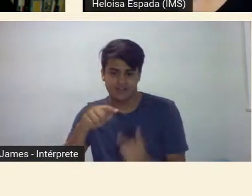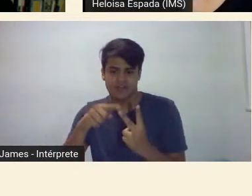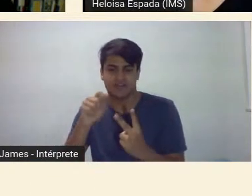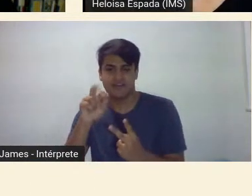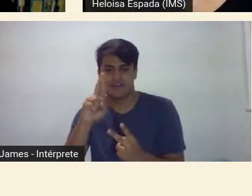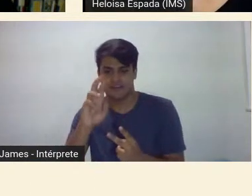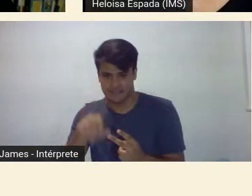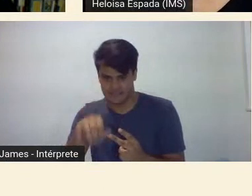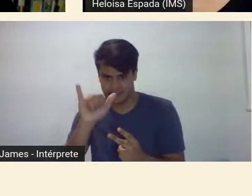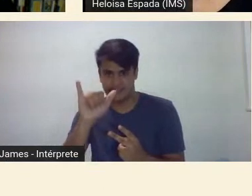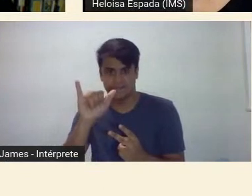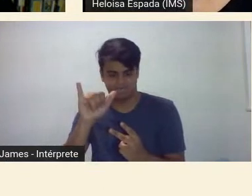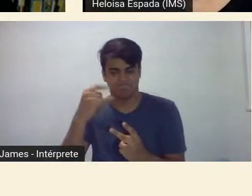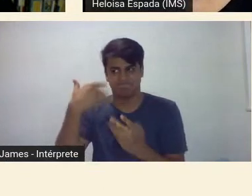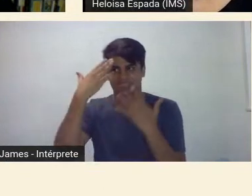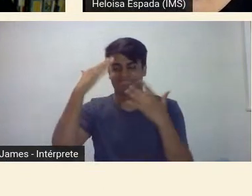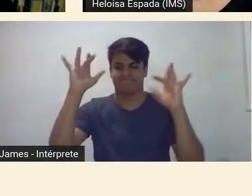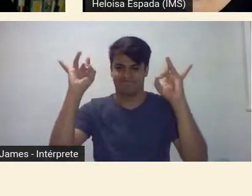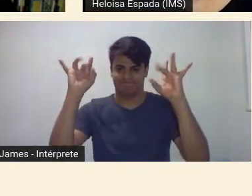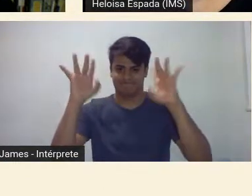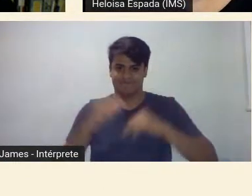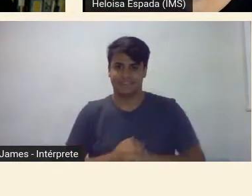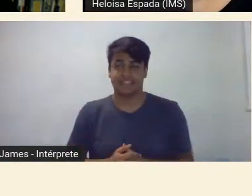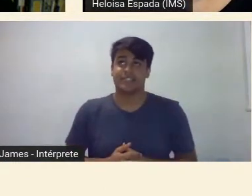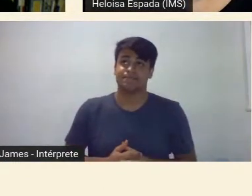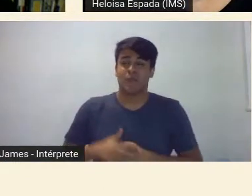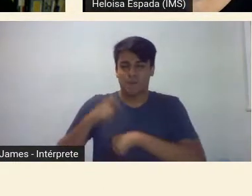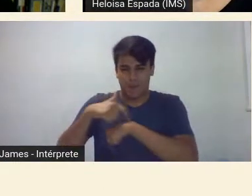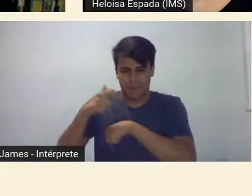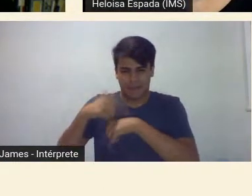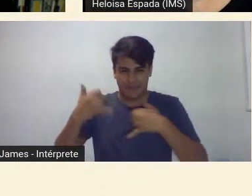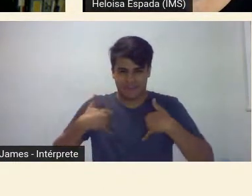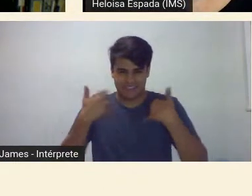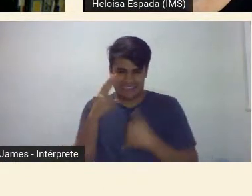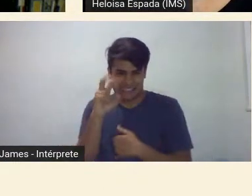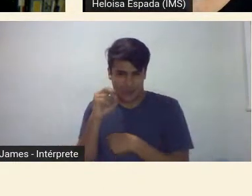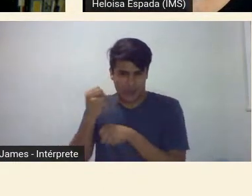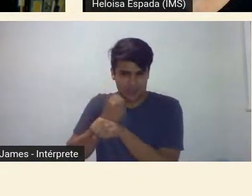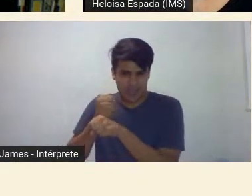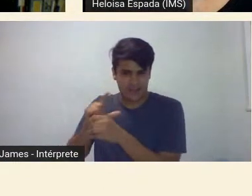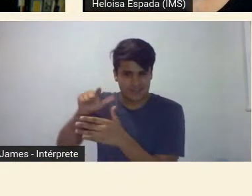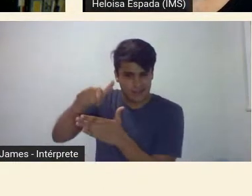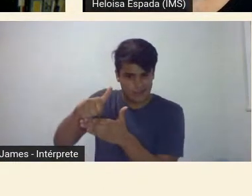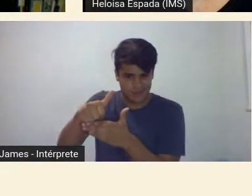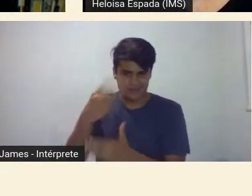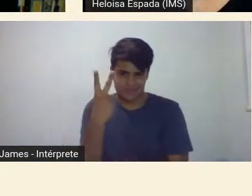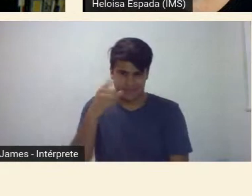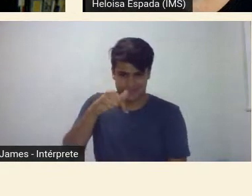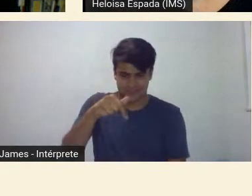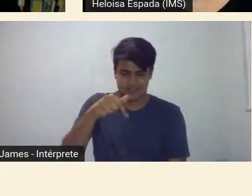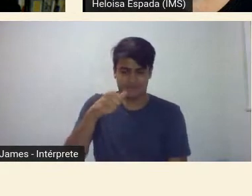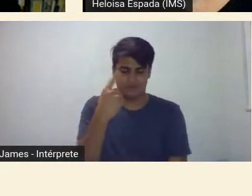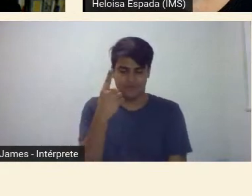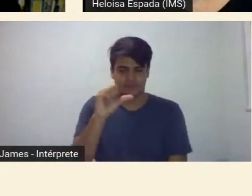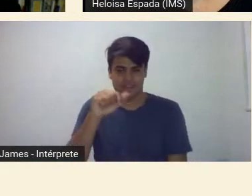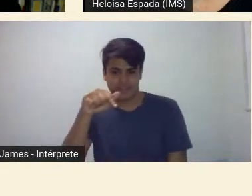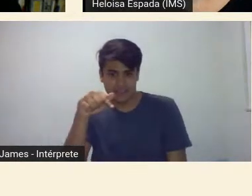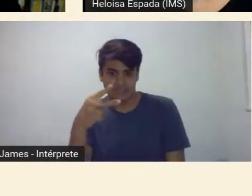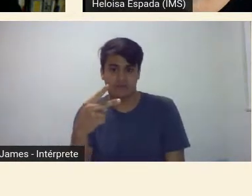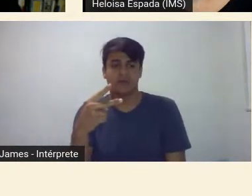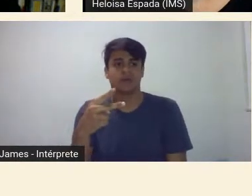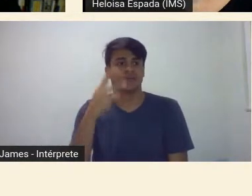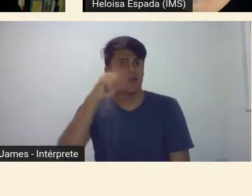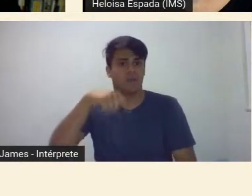olha acho que o cinquentenário foi um momento de virada nessas comemorações da semana onde realmente ele se tornou